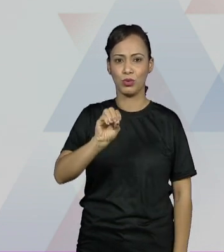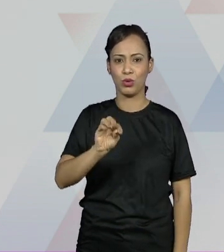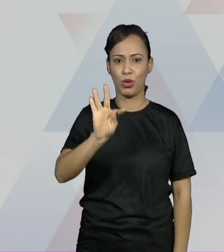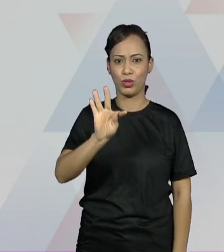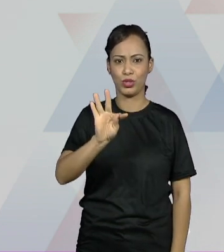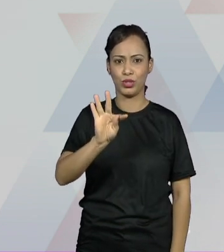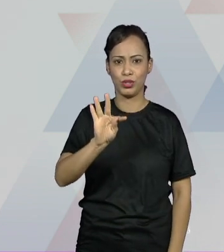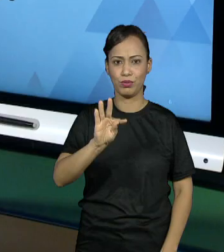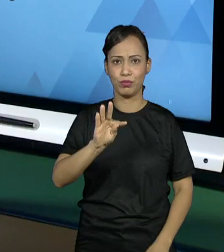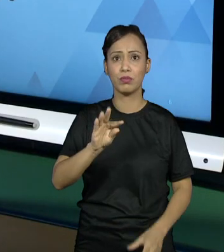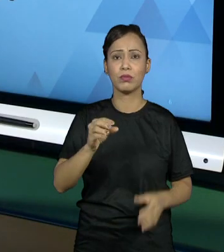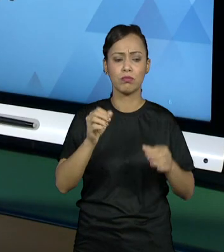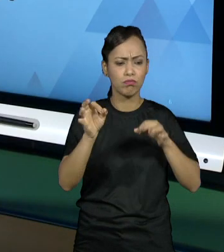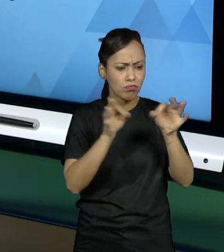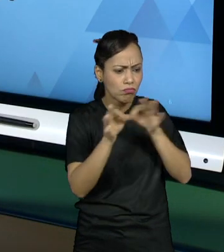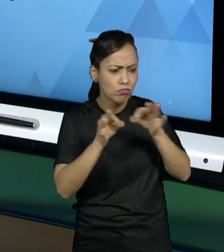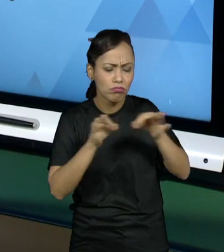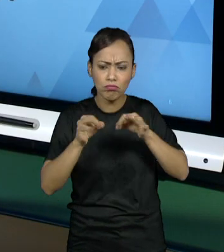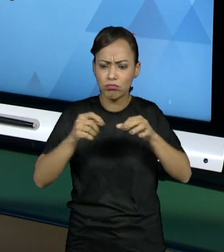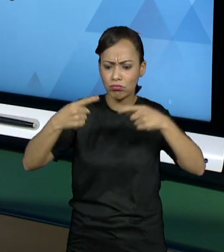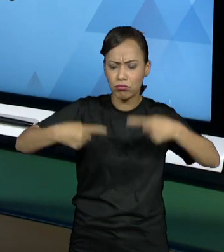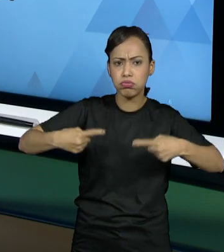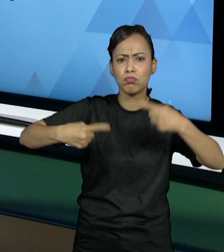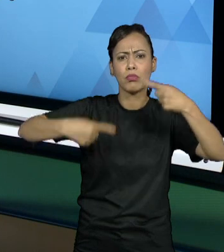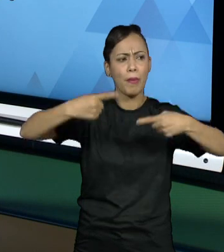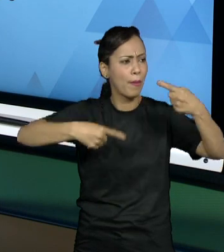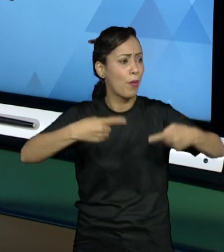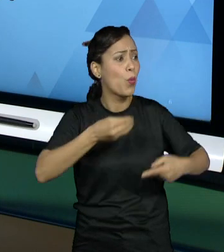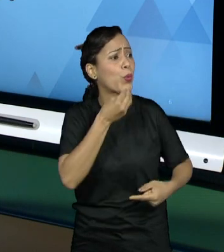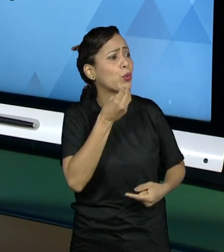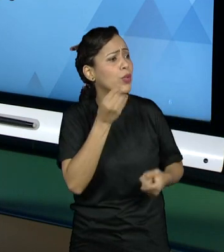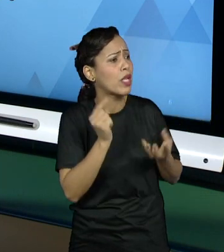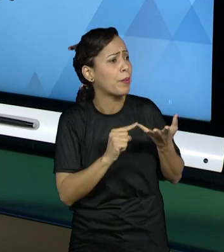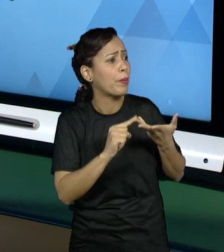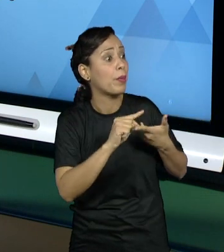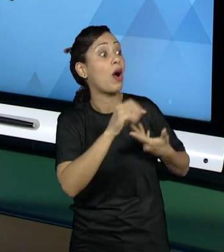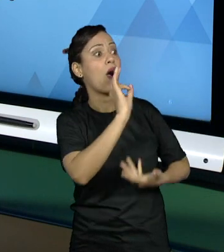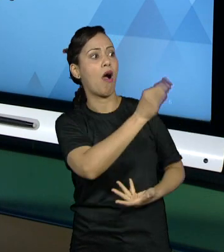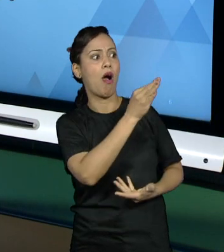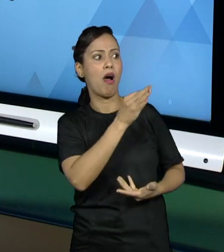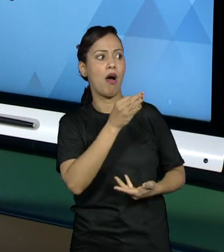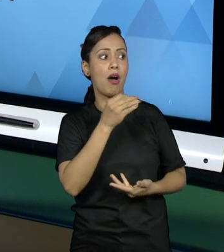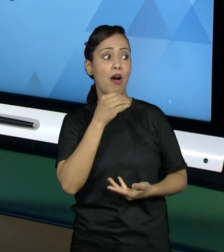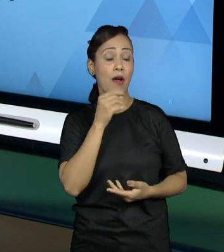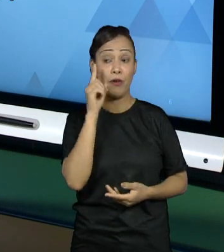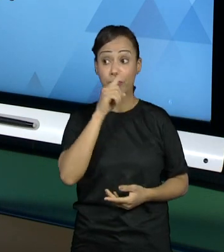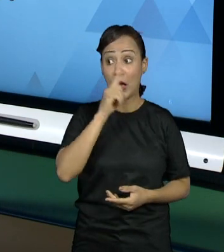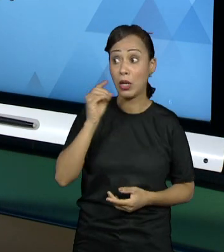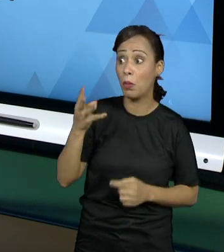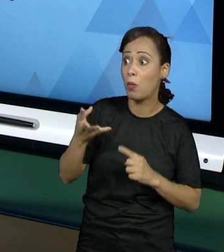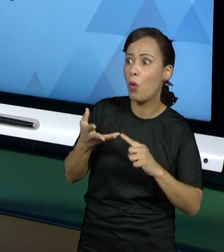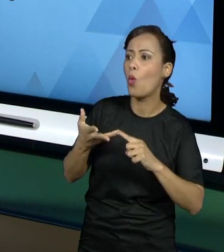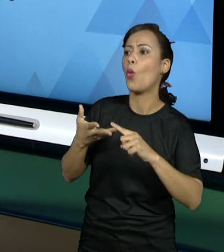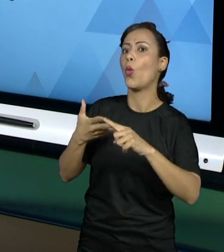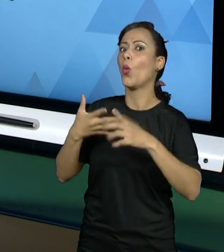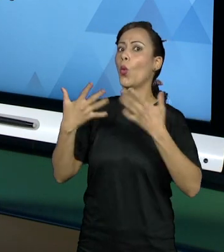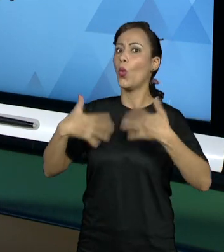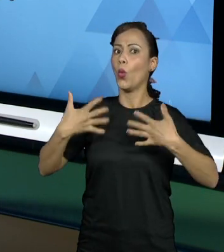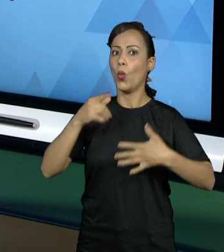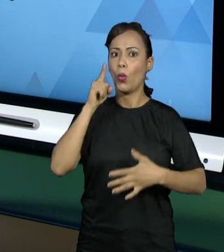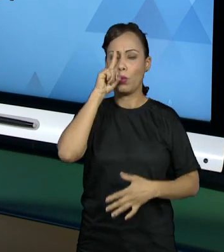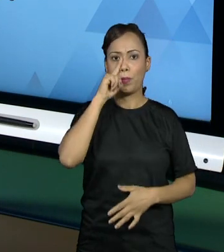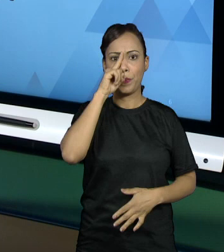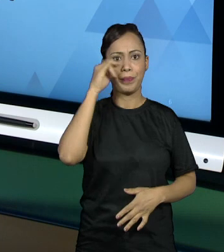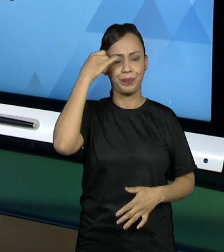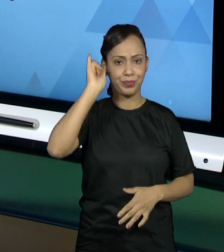estabelecimento, identificando as oportunidades, ameaças, forças e fraquezas da sua organização. E a partir